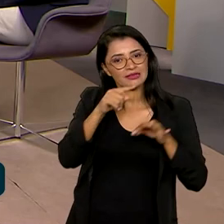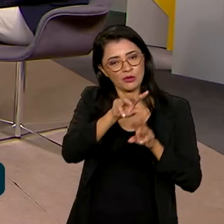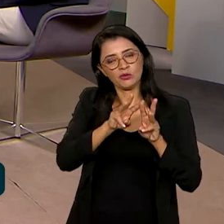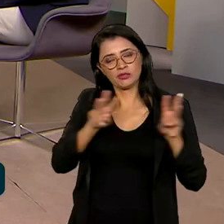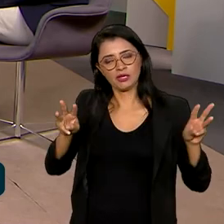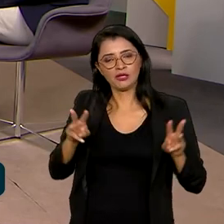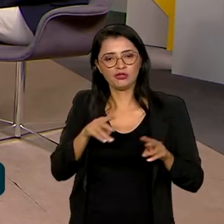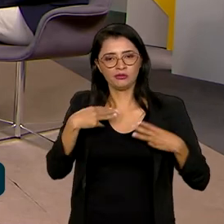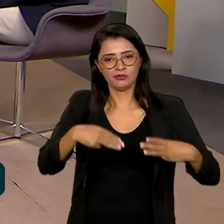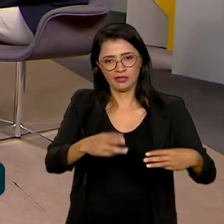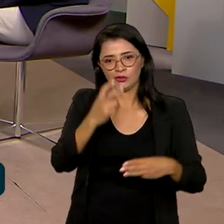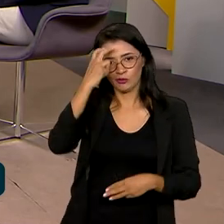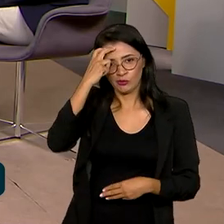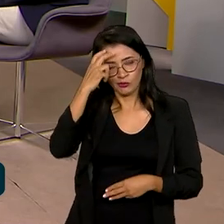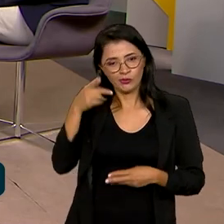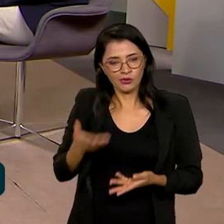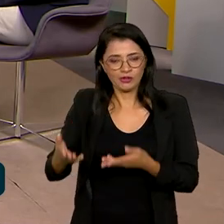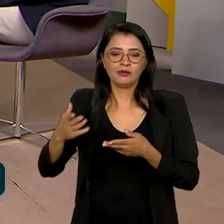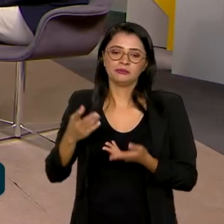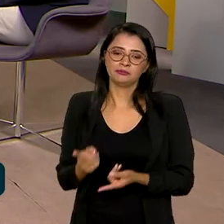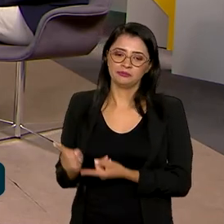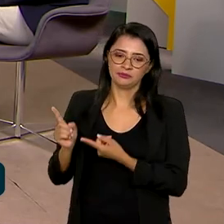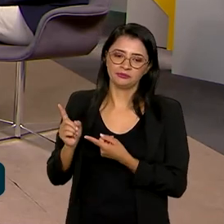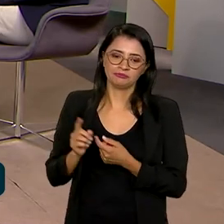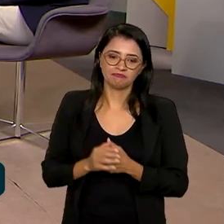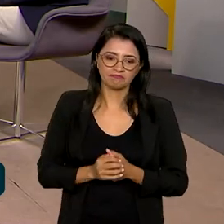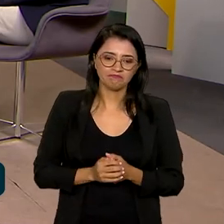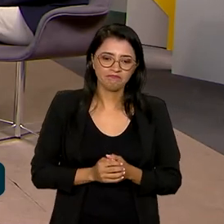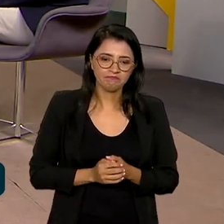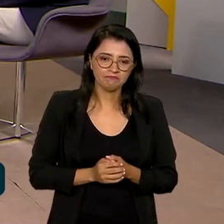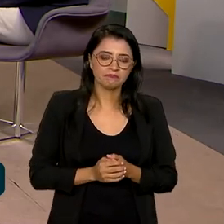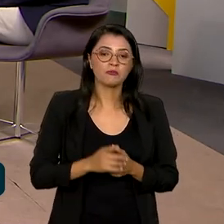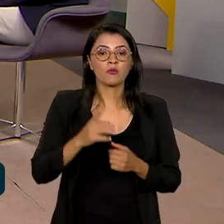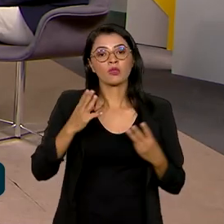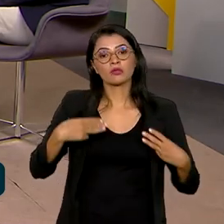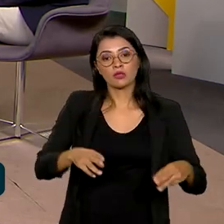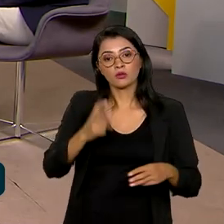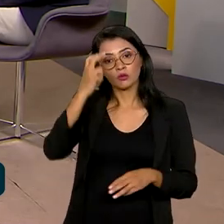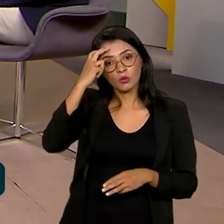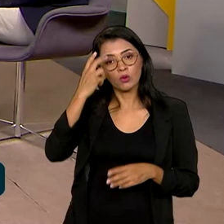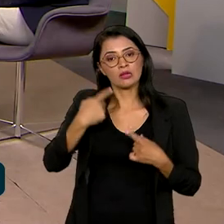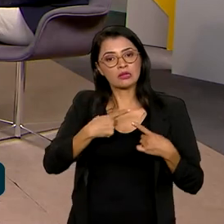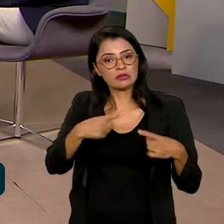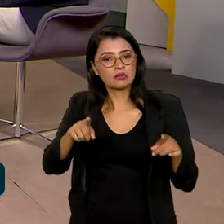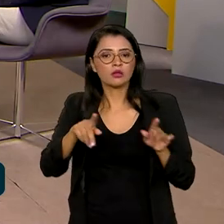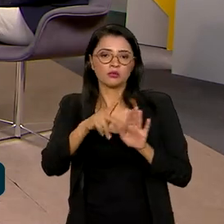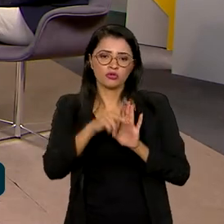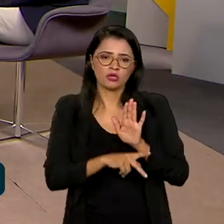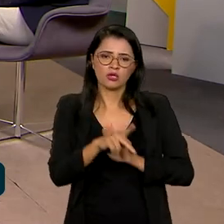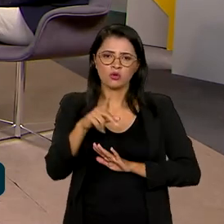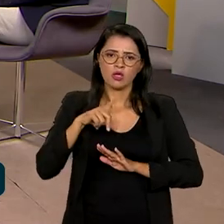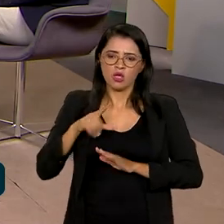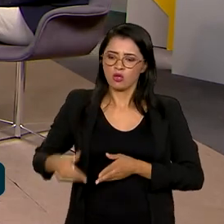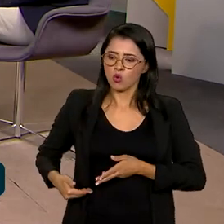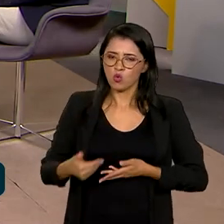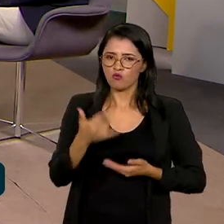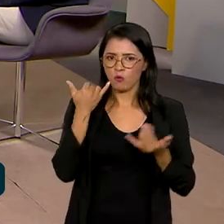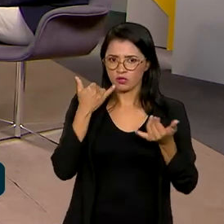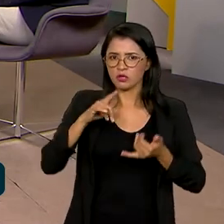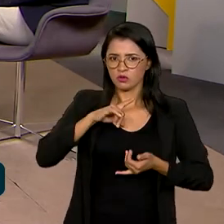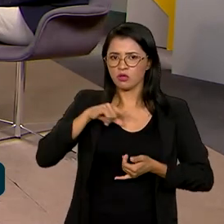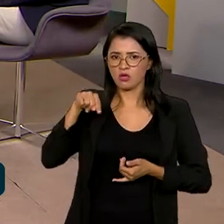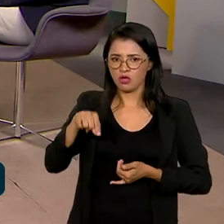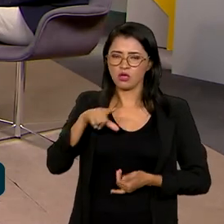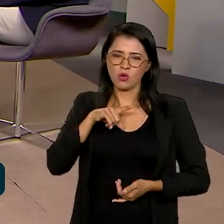do Ministério da Cultura, né? Gov.br barra cultura. Isso. O Ministério da Cultura tem lançado muitos projetos. Eu até trouxe aqui, deixei algumas informações, porque